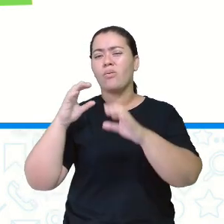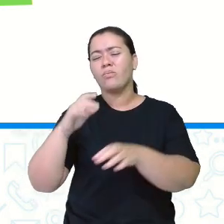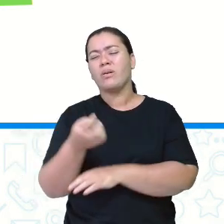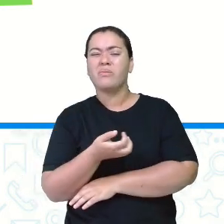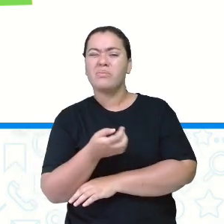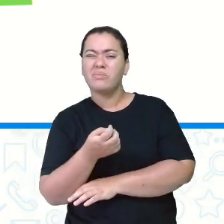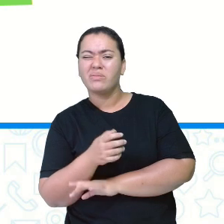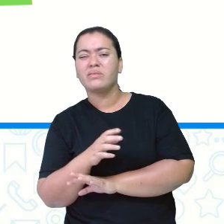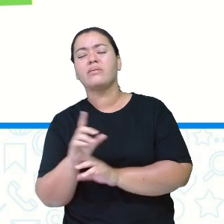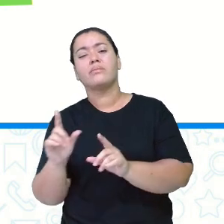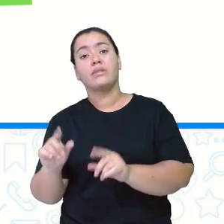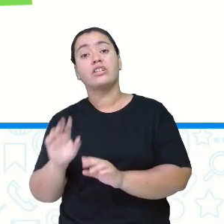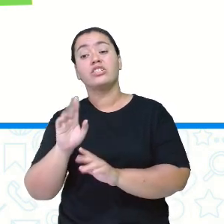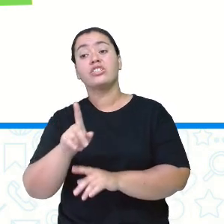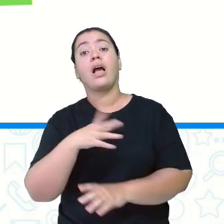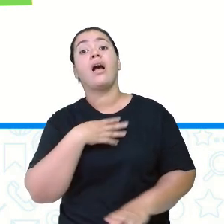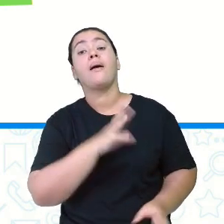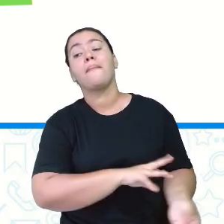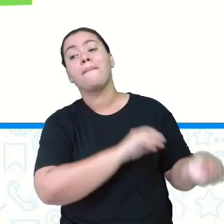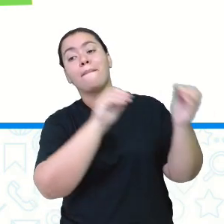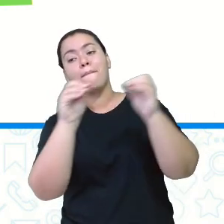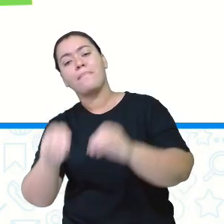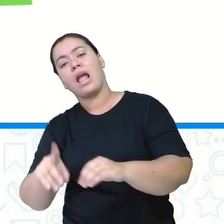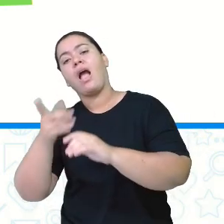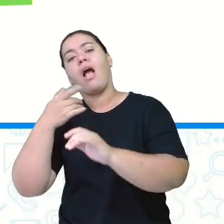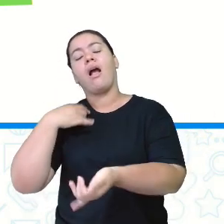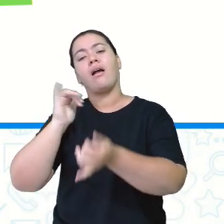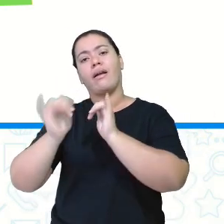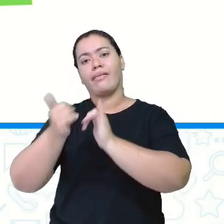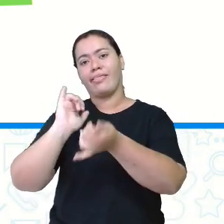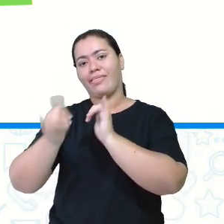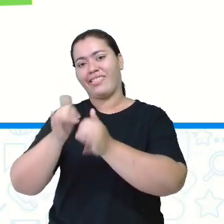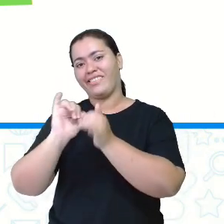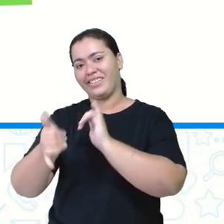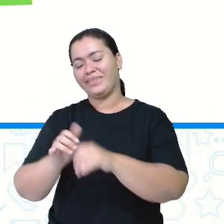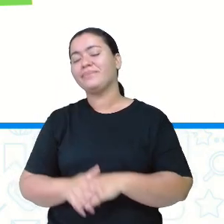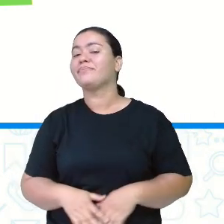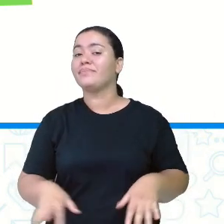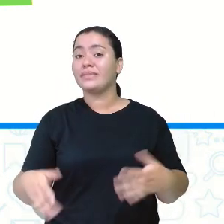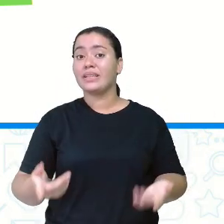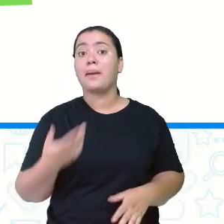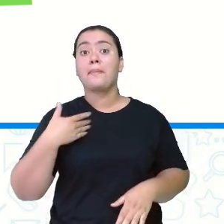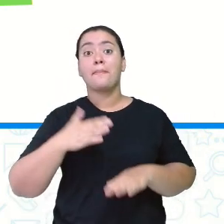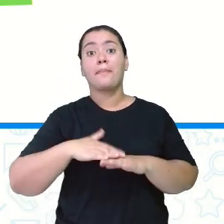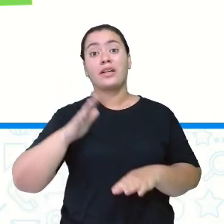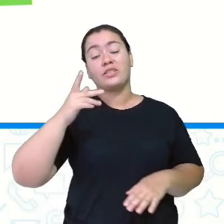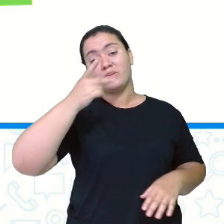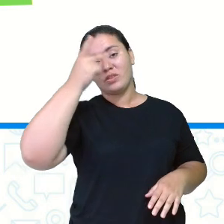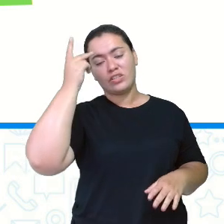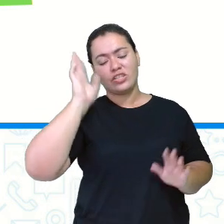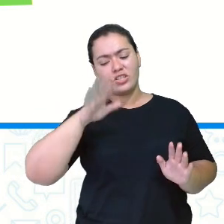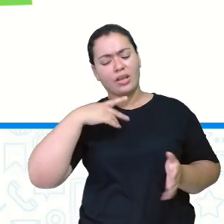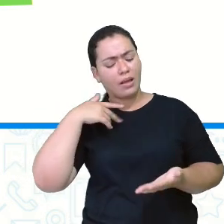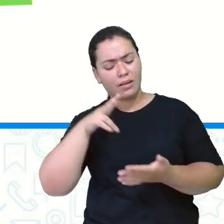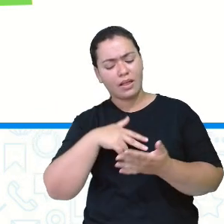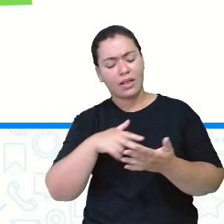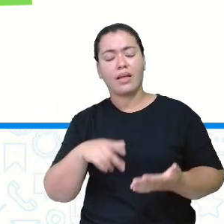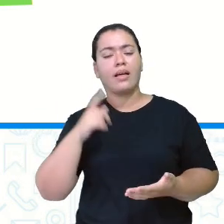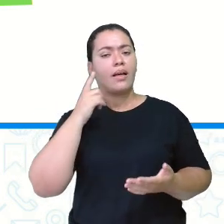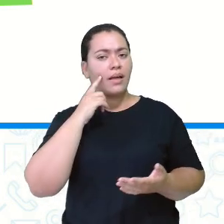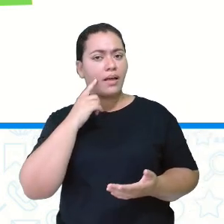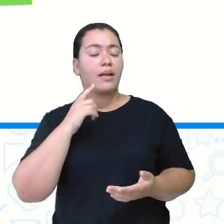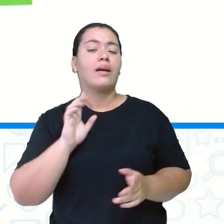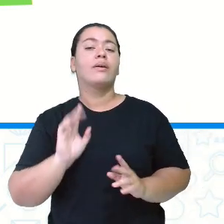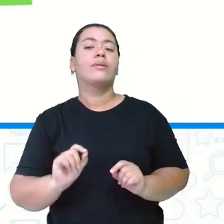já estão digitais, eles já estão na versão online. E a maioria das pessoas já lêem as notícias ou escutam as